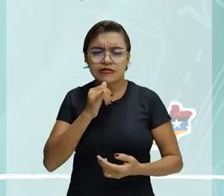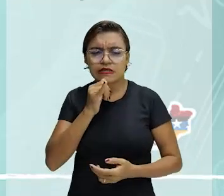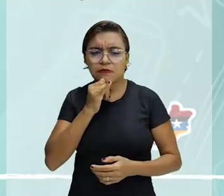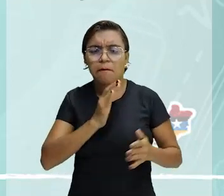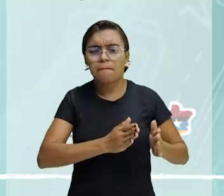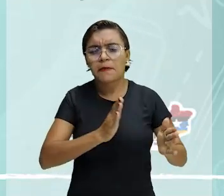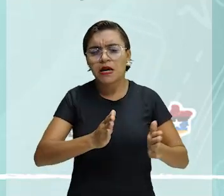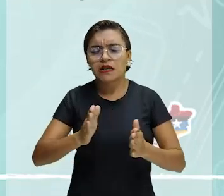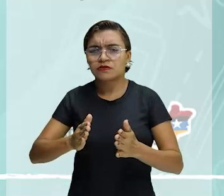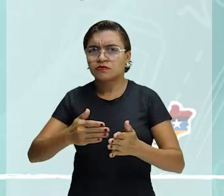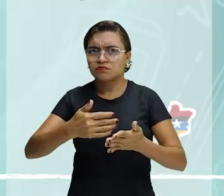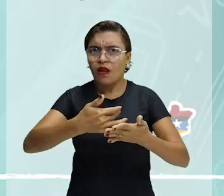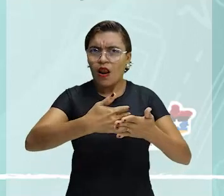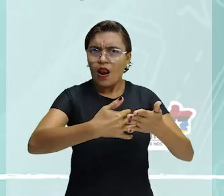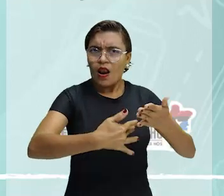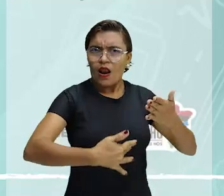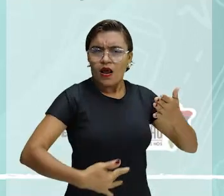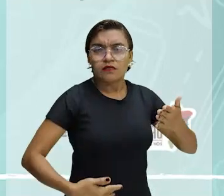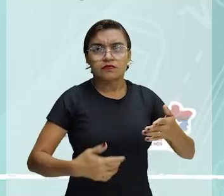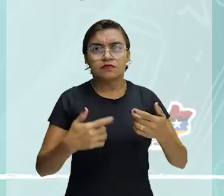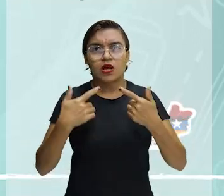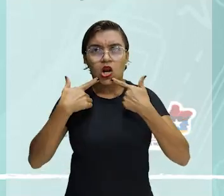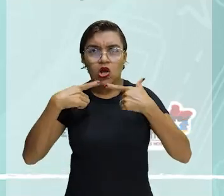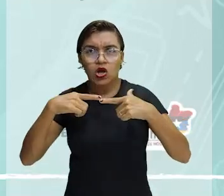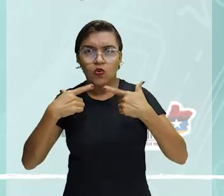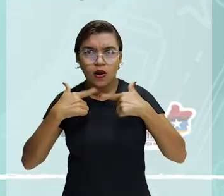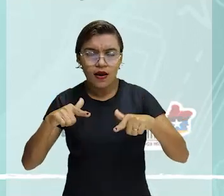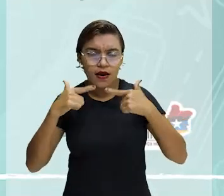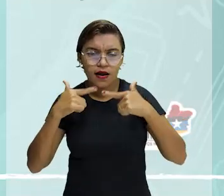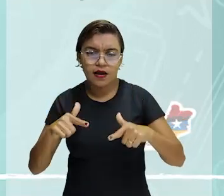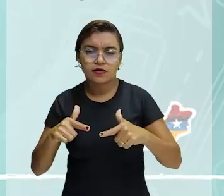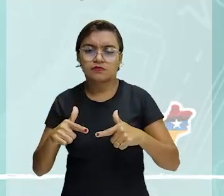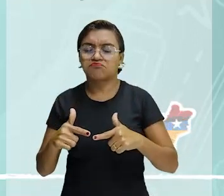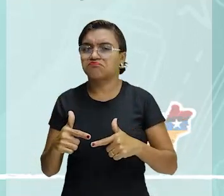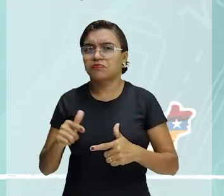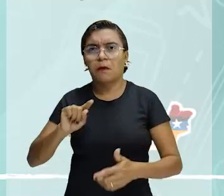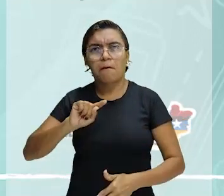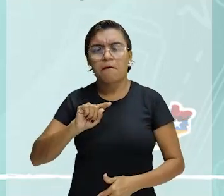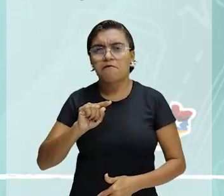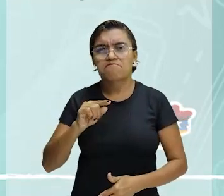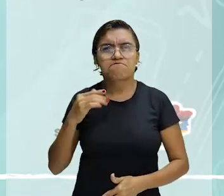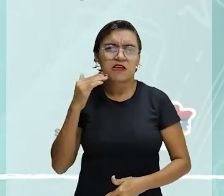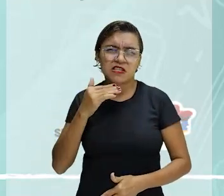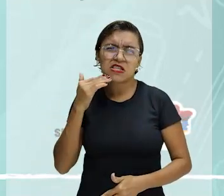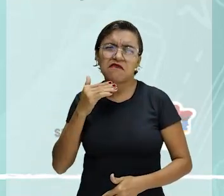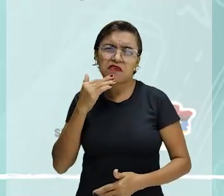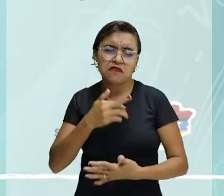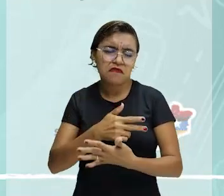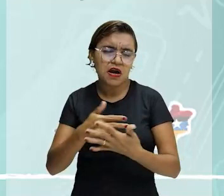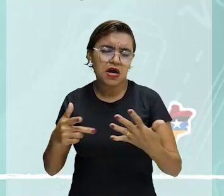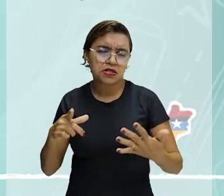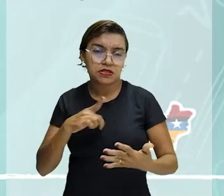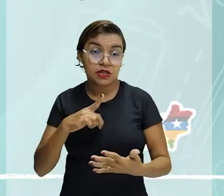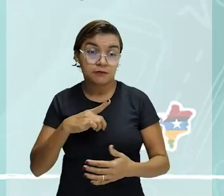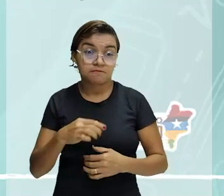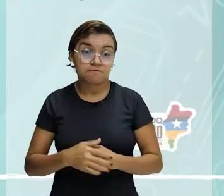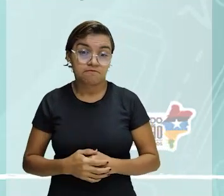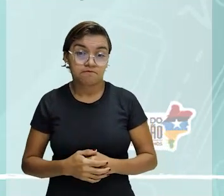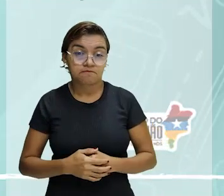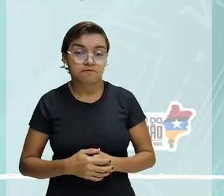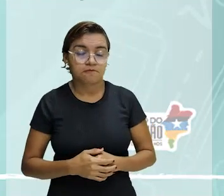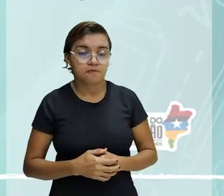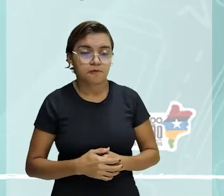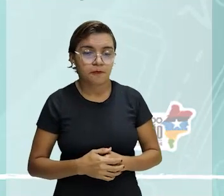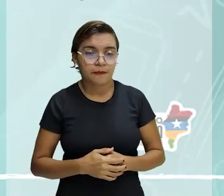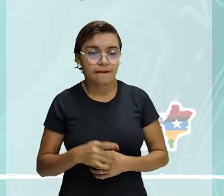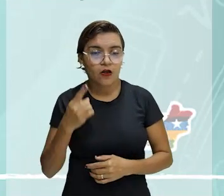excessivamente longos, linguagem rebuscada, má pontuação. Observem. Encontrar a mesma ideia vestida em